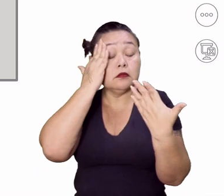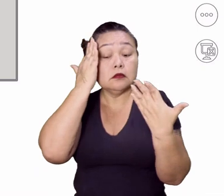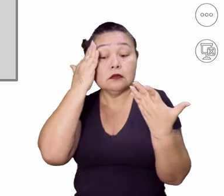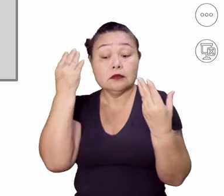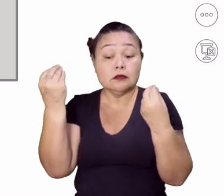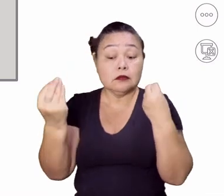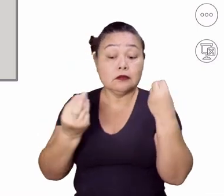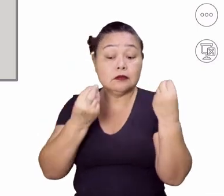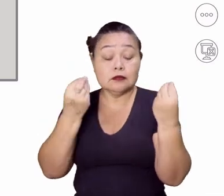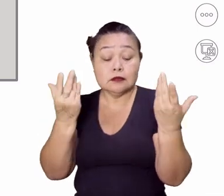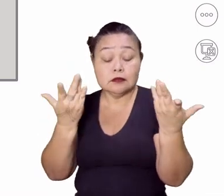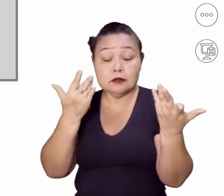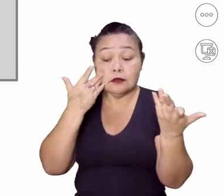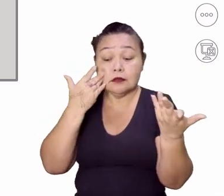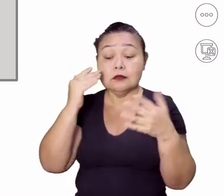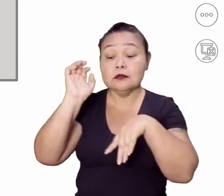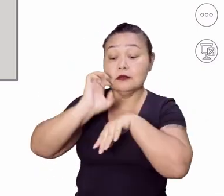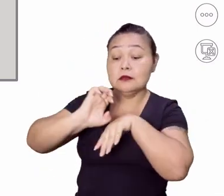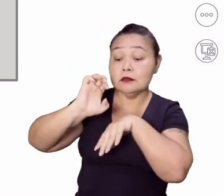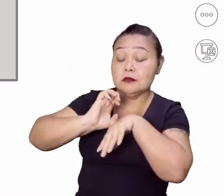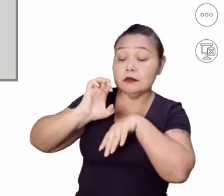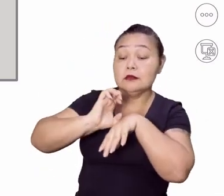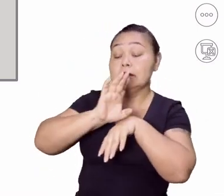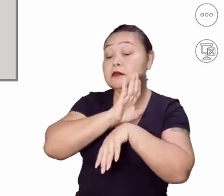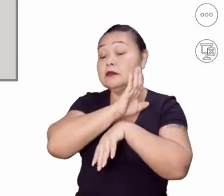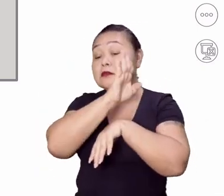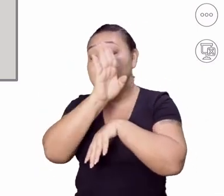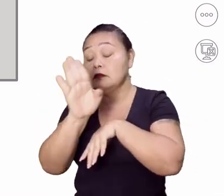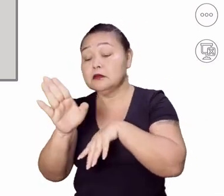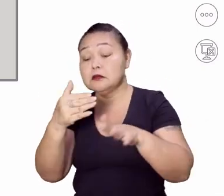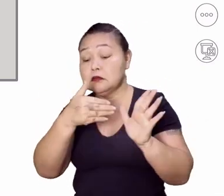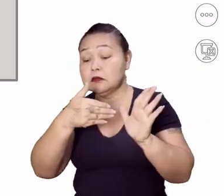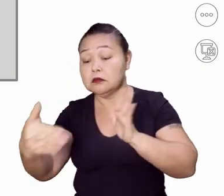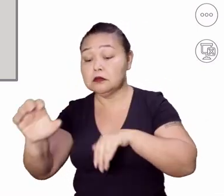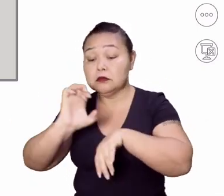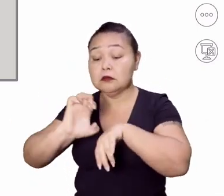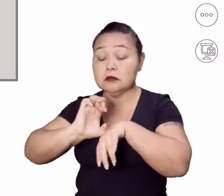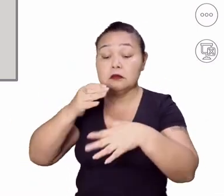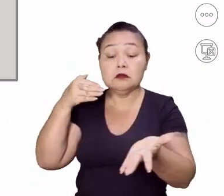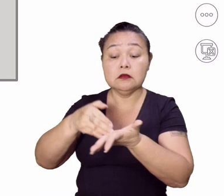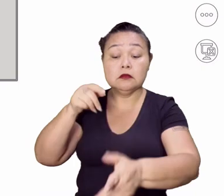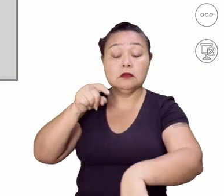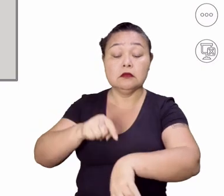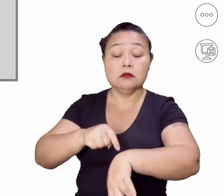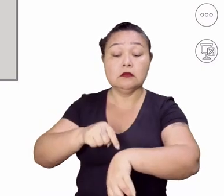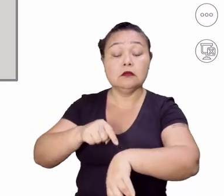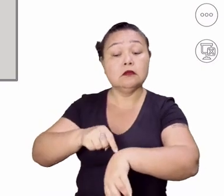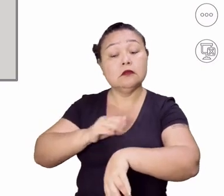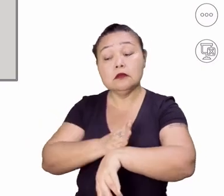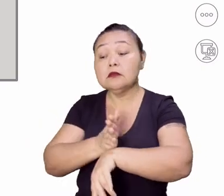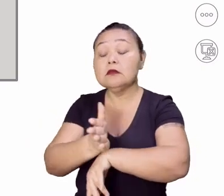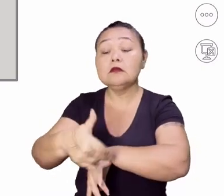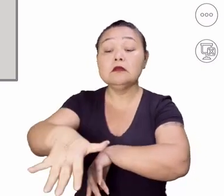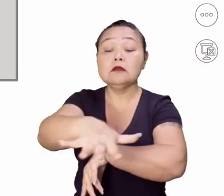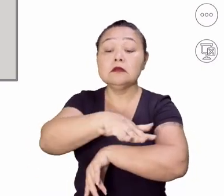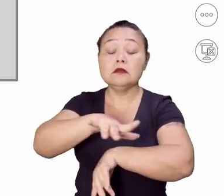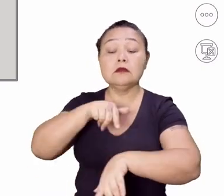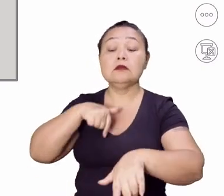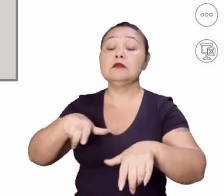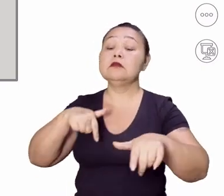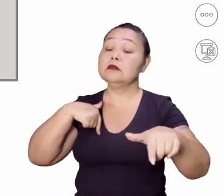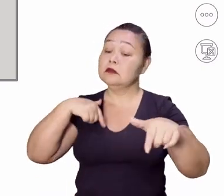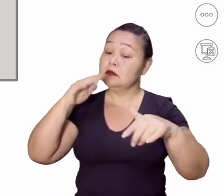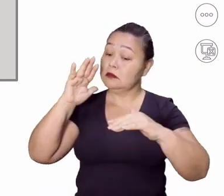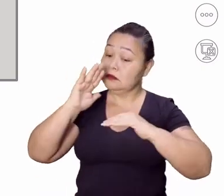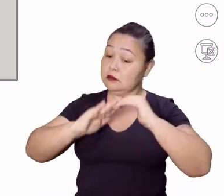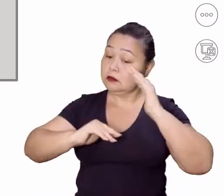estágios, treininhos, né? Para poder adentrar essa experiência do mundo profissional de vocês.